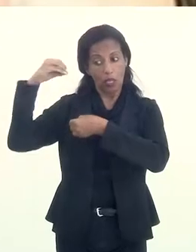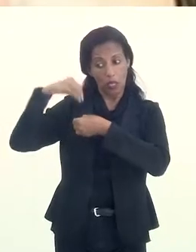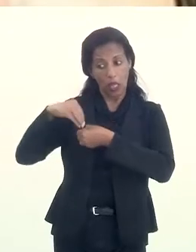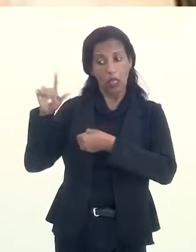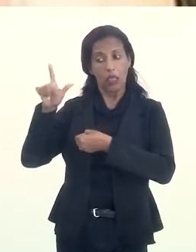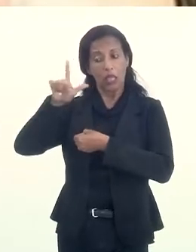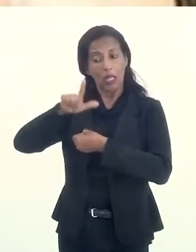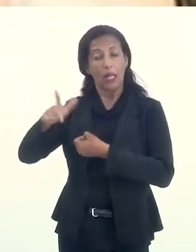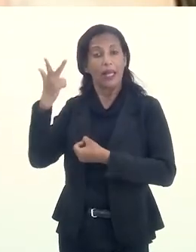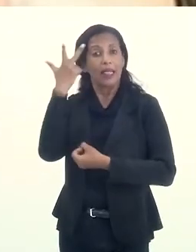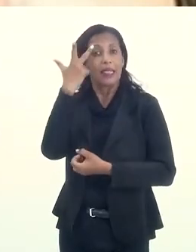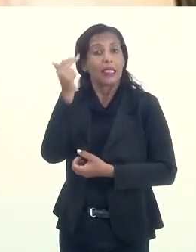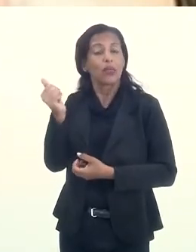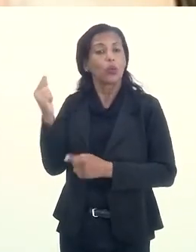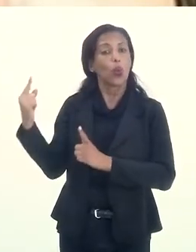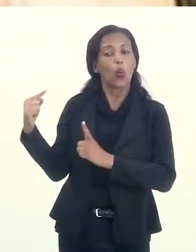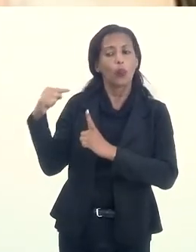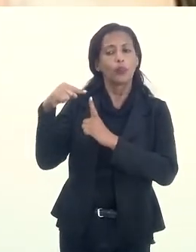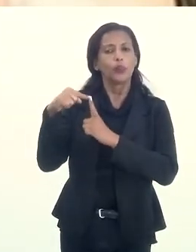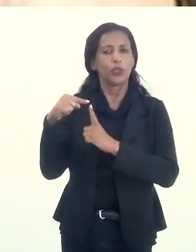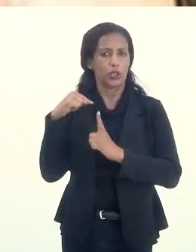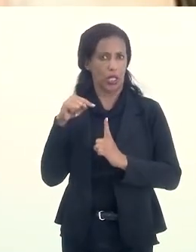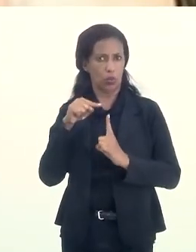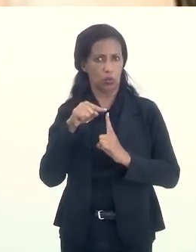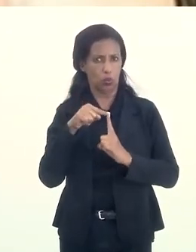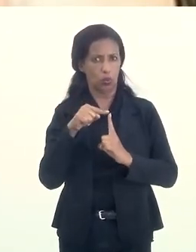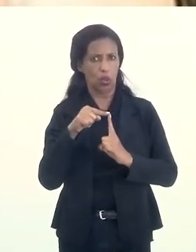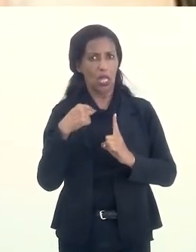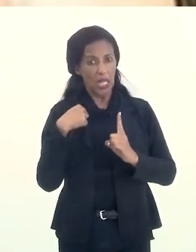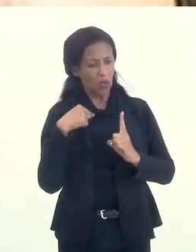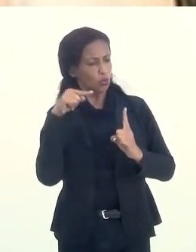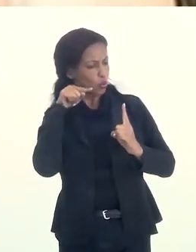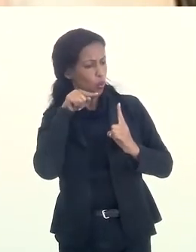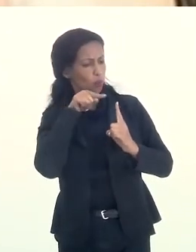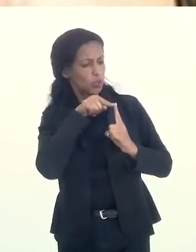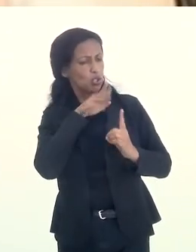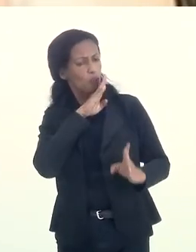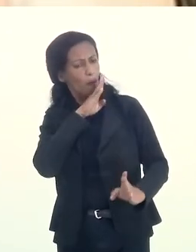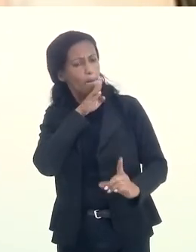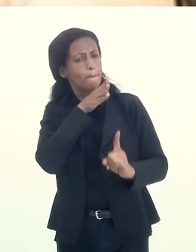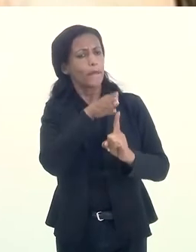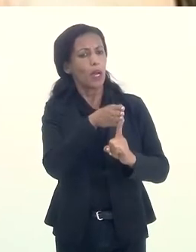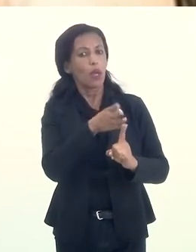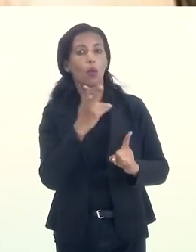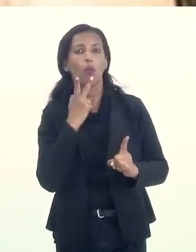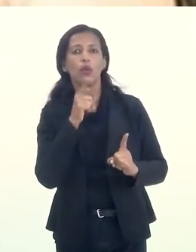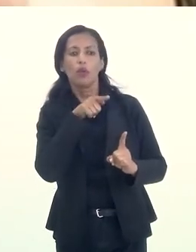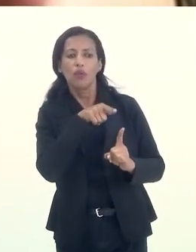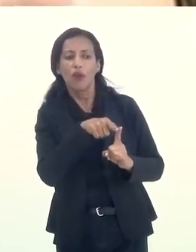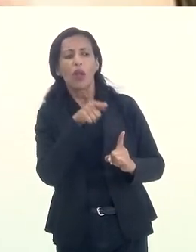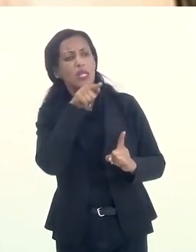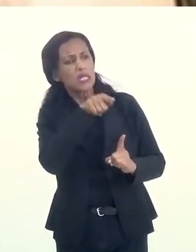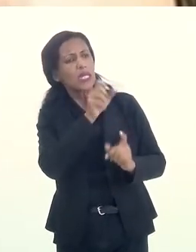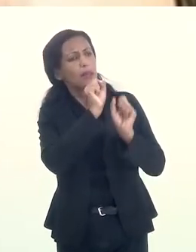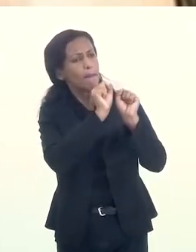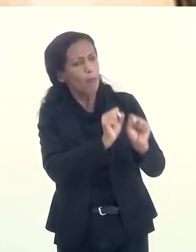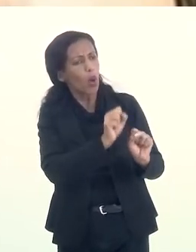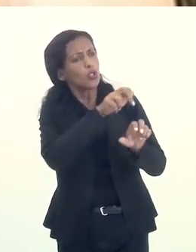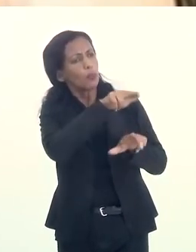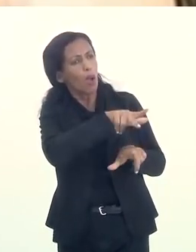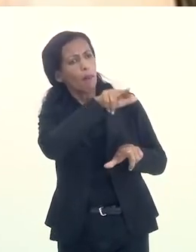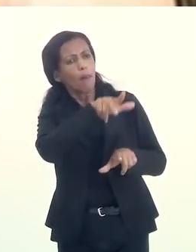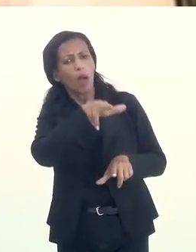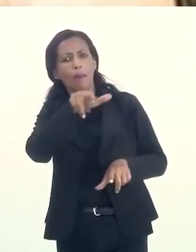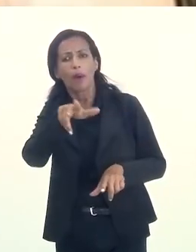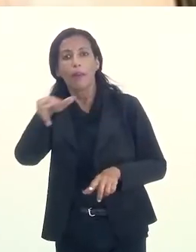Cobrido? Não vale porque é da natureza do objeto. Eu estou sendo objetivo quando eu digo, olha, isso aqui pode ser assim,